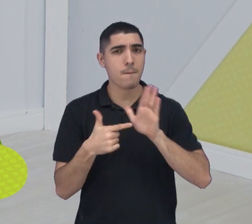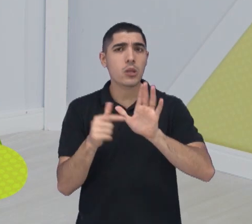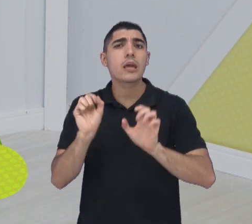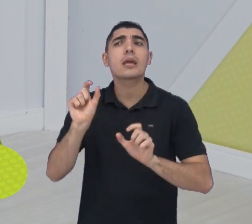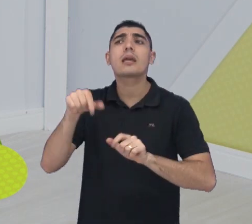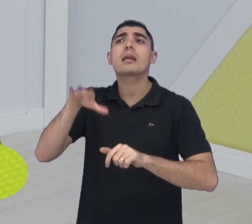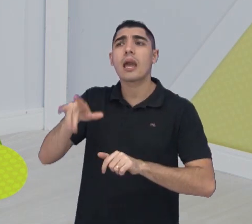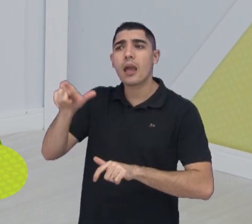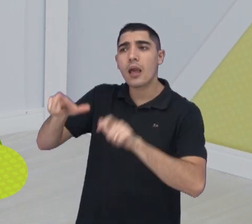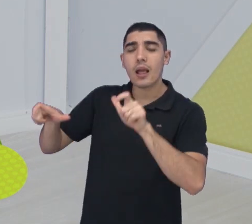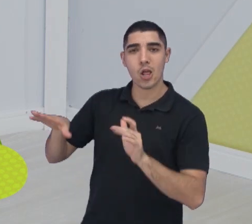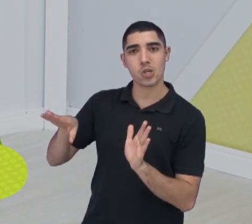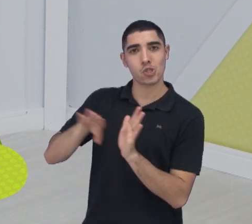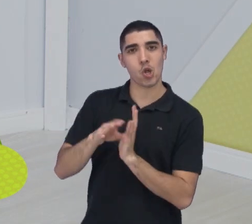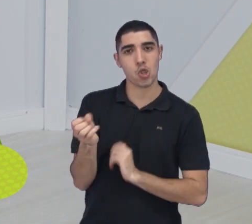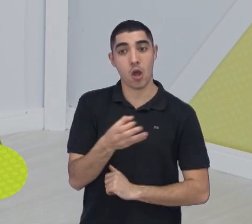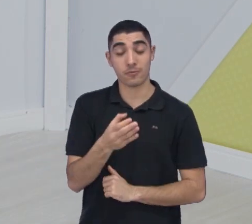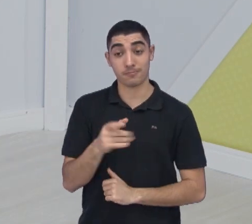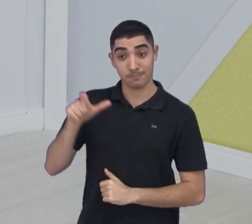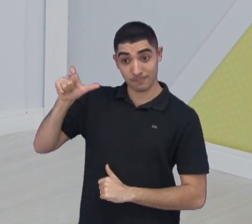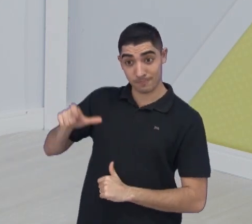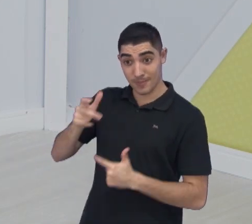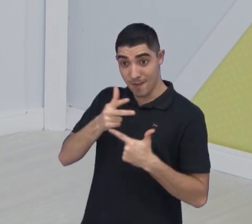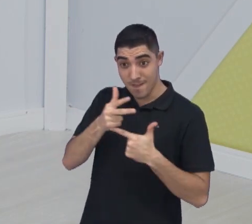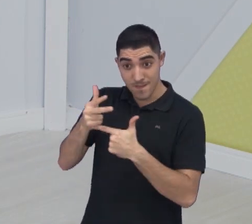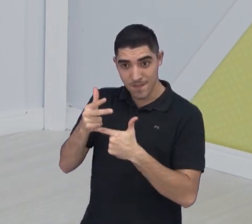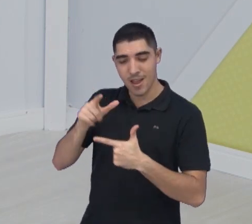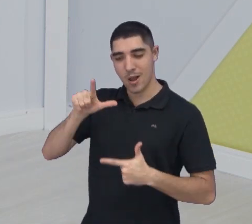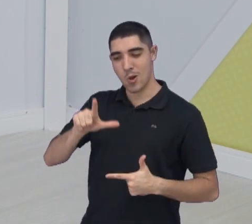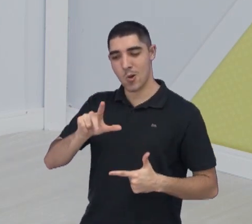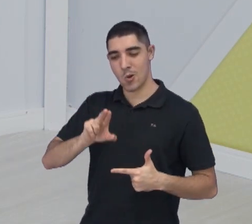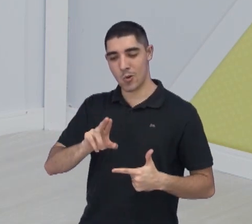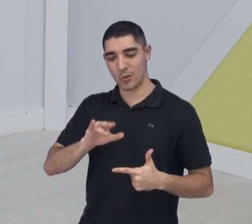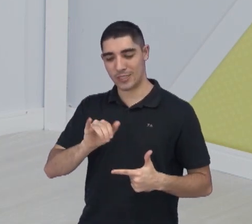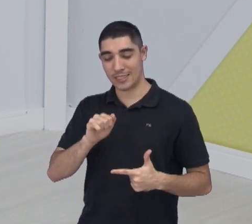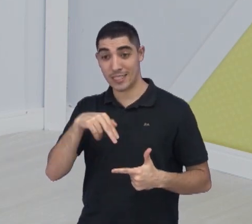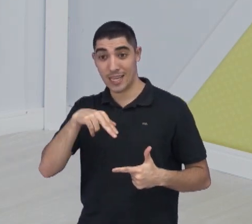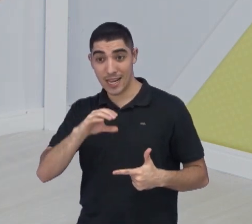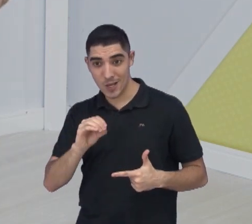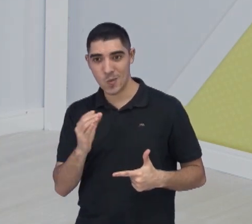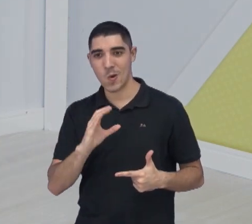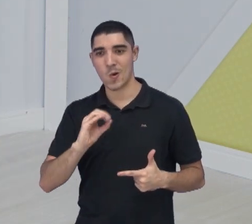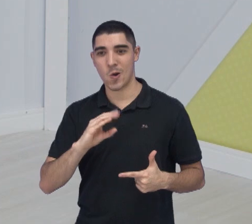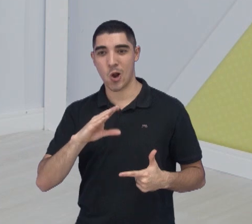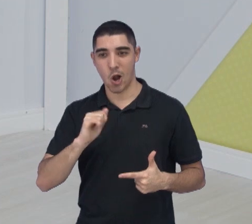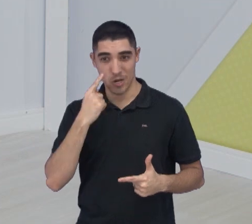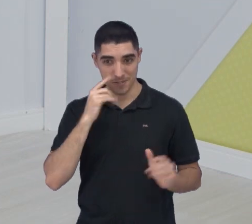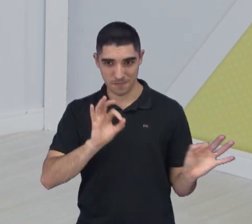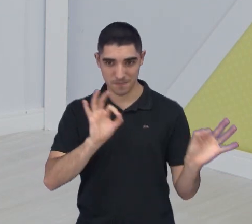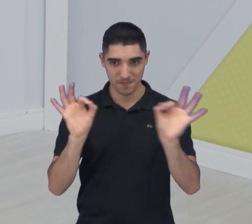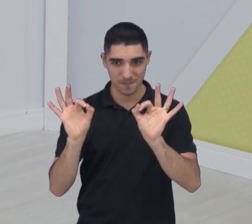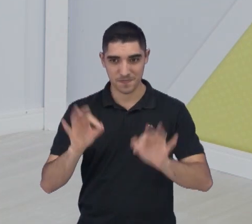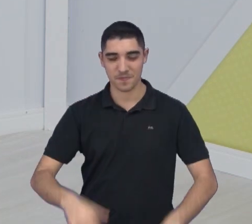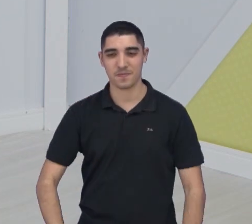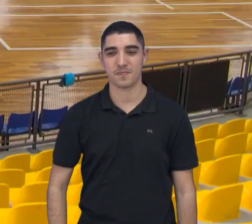caras novas do time. As imagens são dele, Luciano Coco, sambista Coquinha. Solta, Matheus!